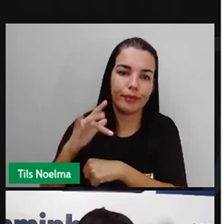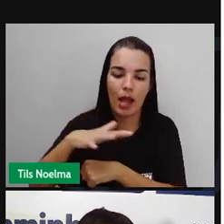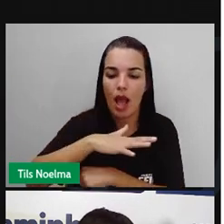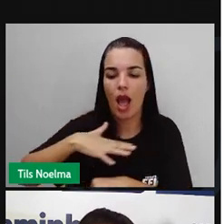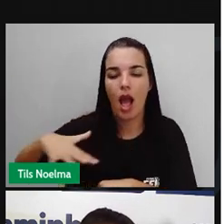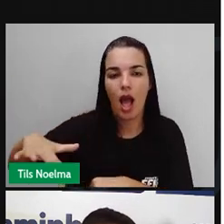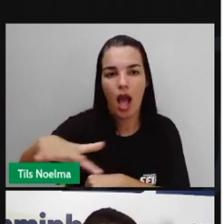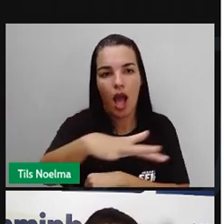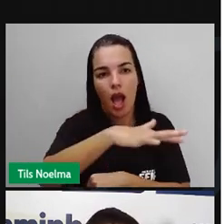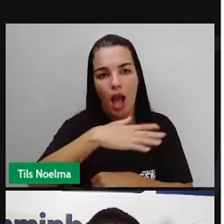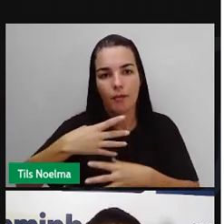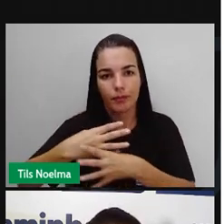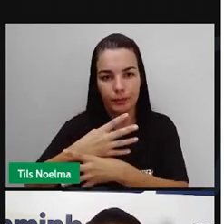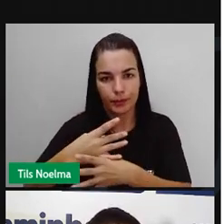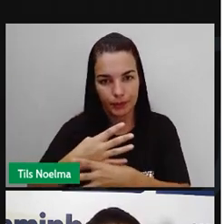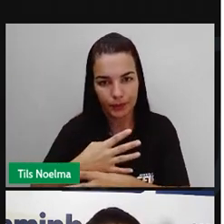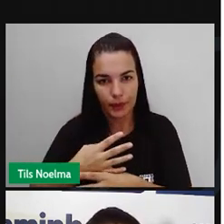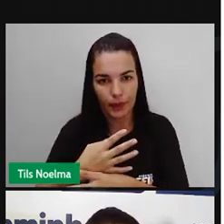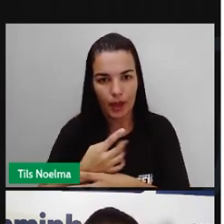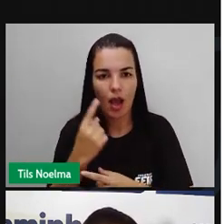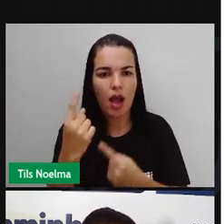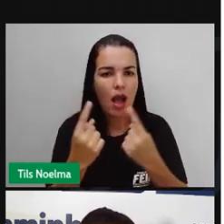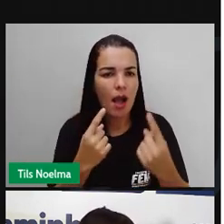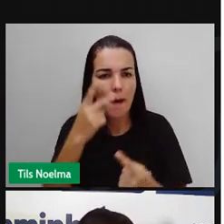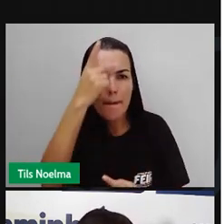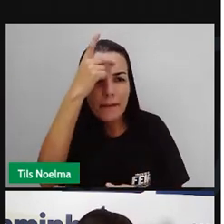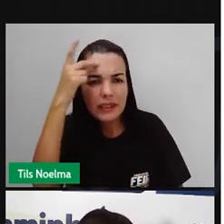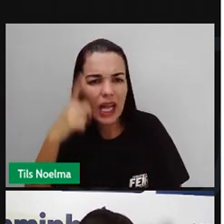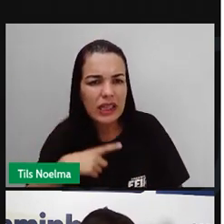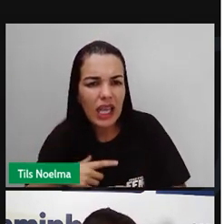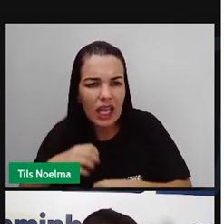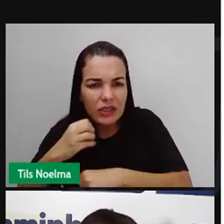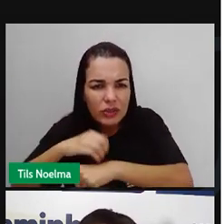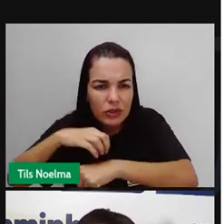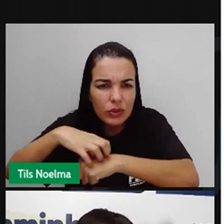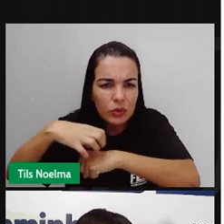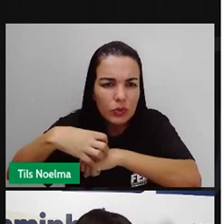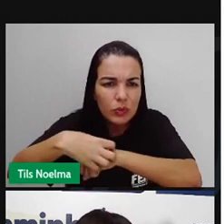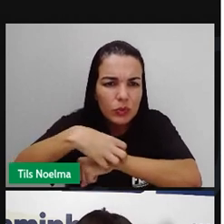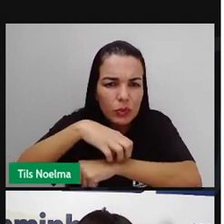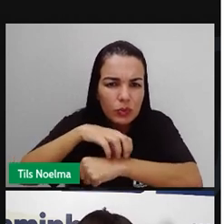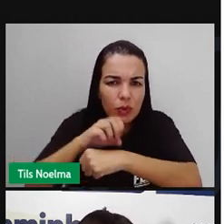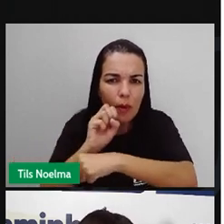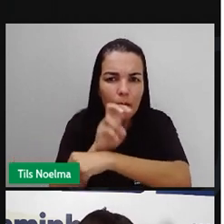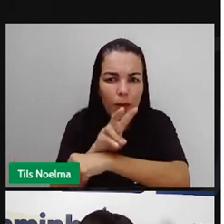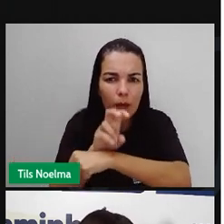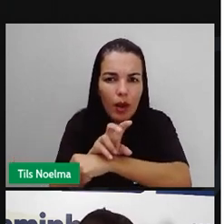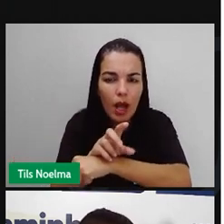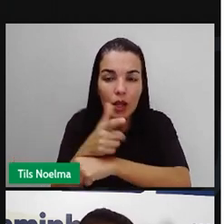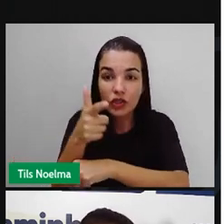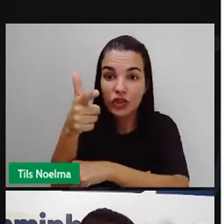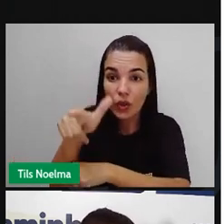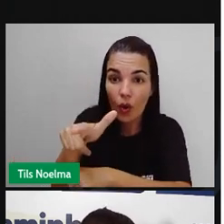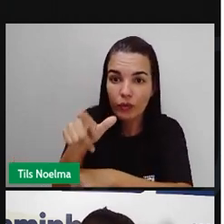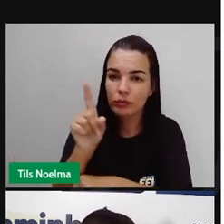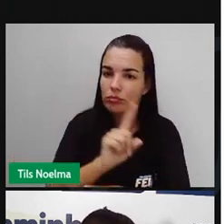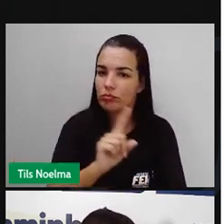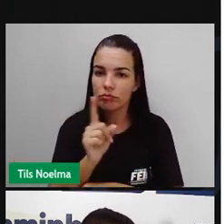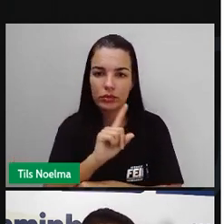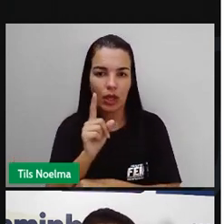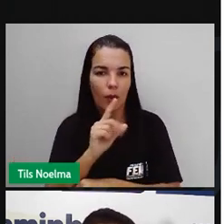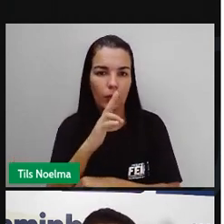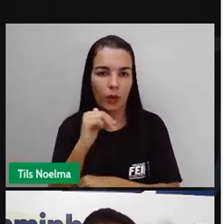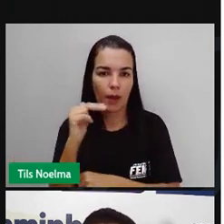urbanos, que seria esse mosquito Aedes aegypti. Uma vez que a pessoa teve chikungunya, ela não apresentará novamente a doença em sua